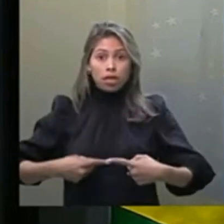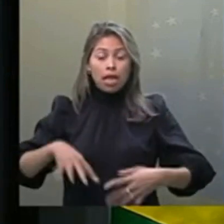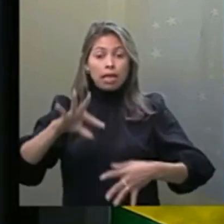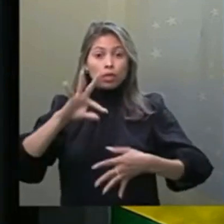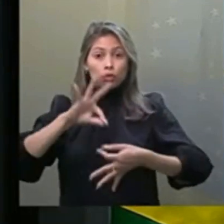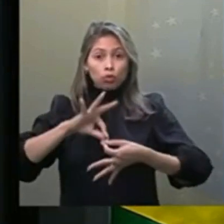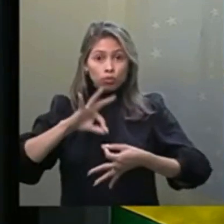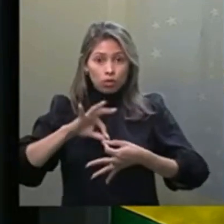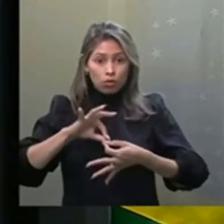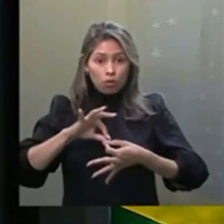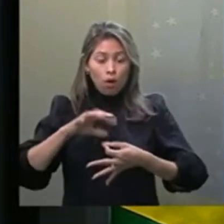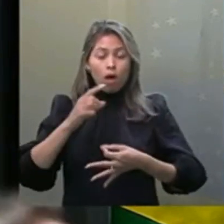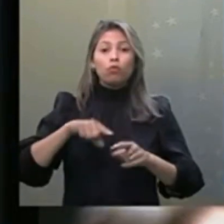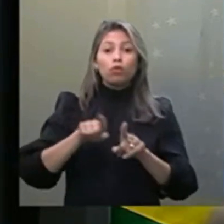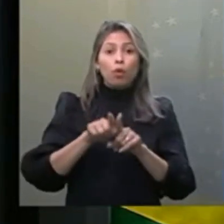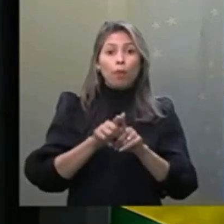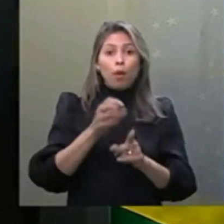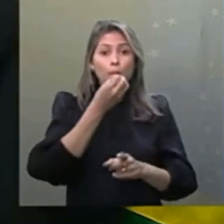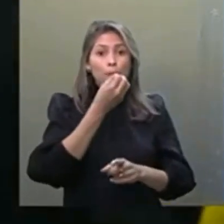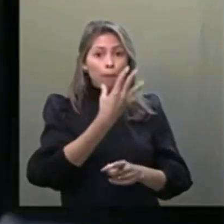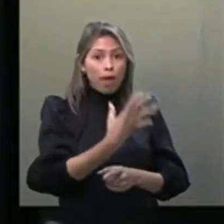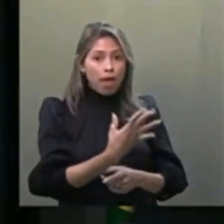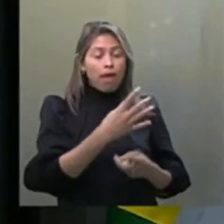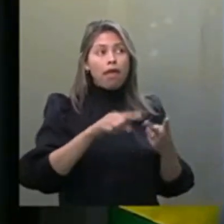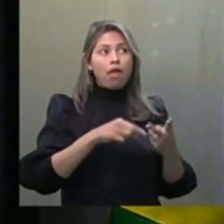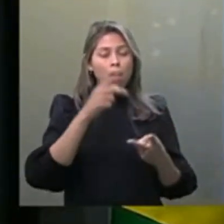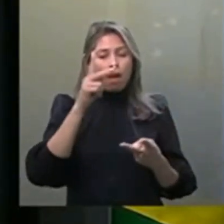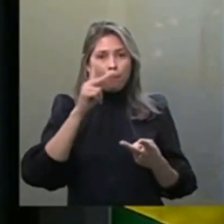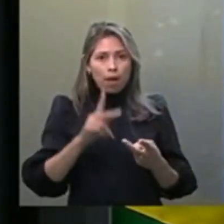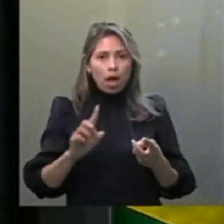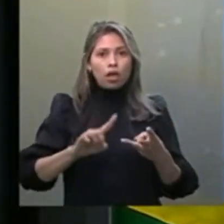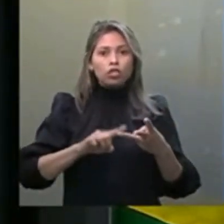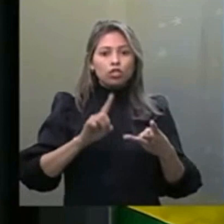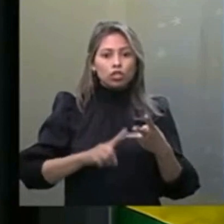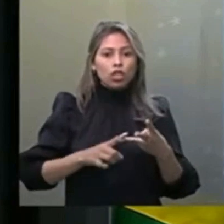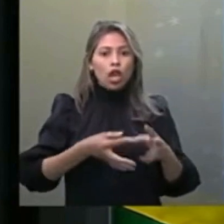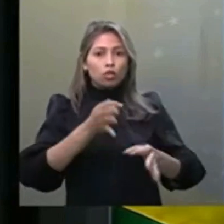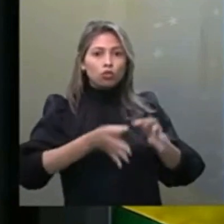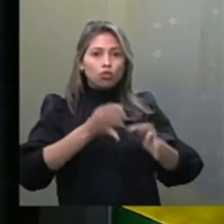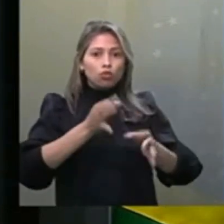bem, a paz, a verdade e a justiça triunfaram.